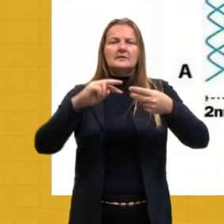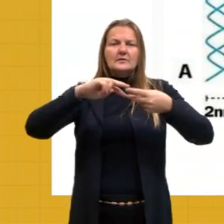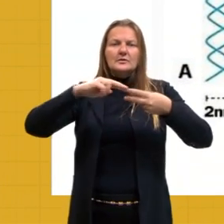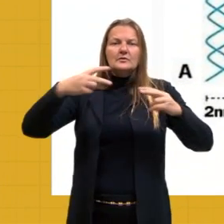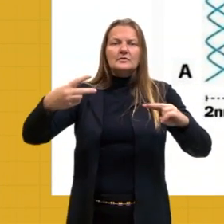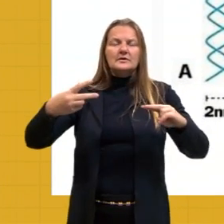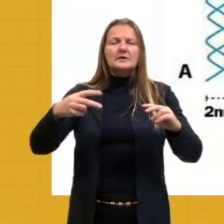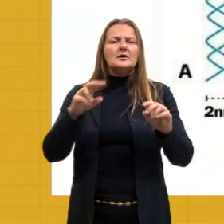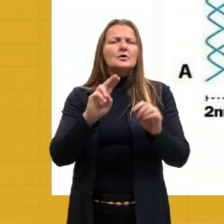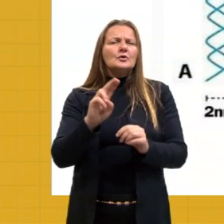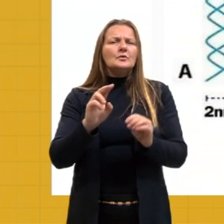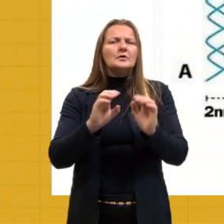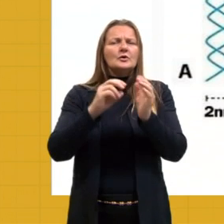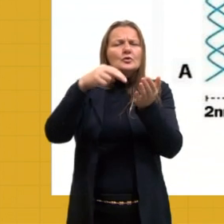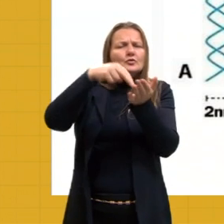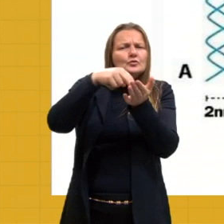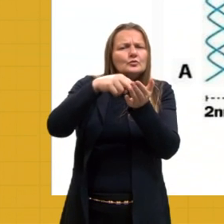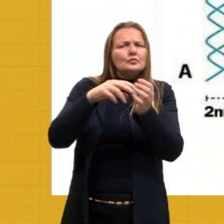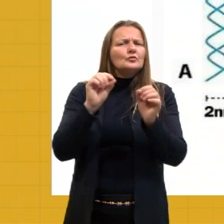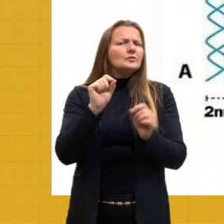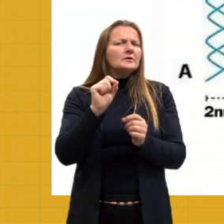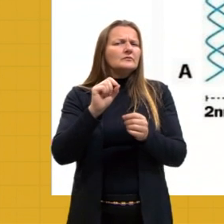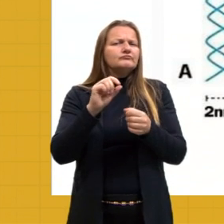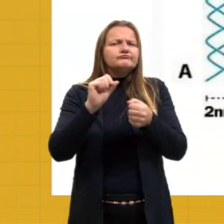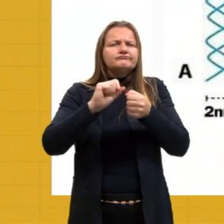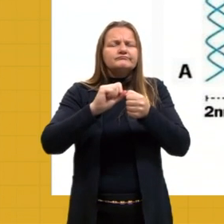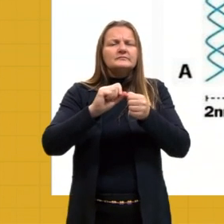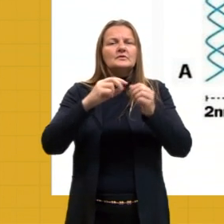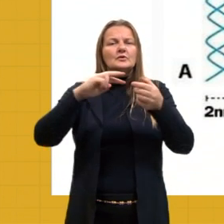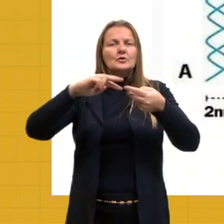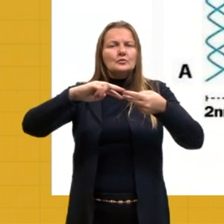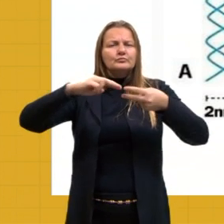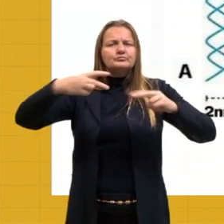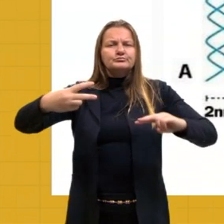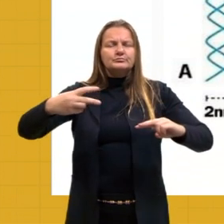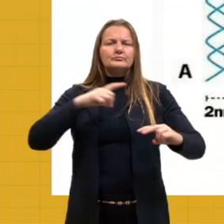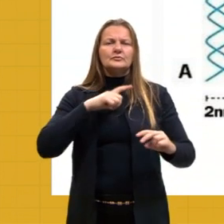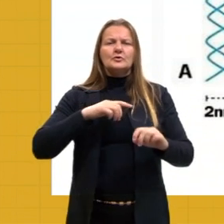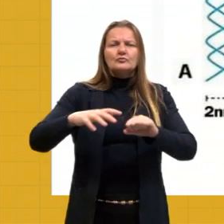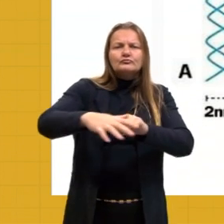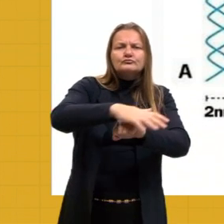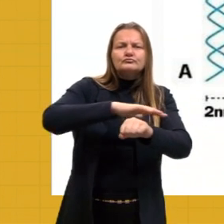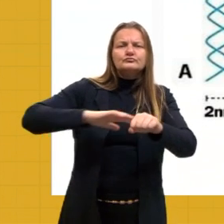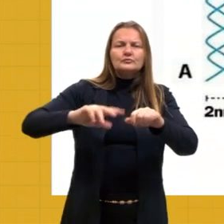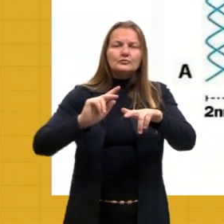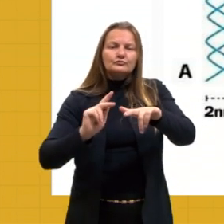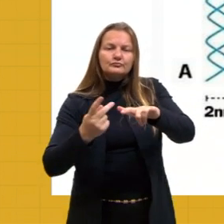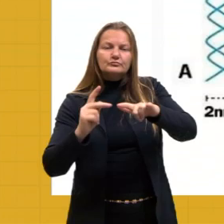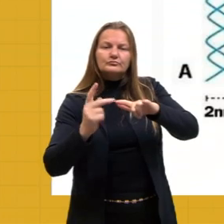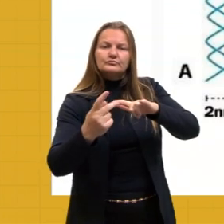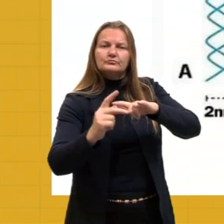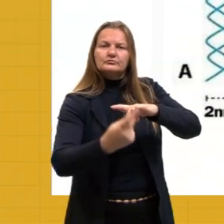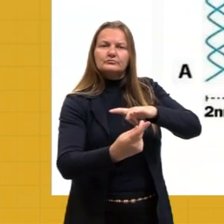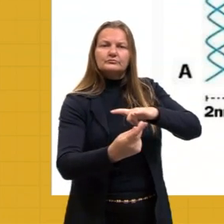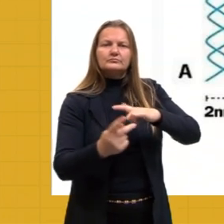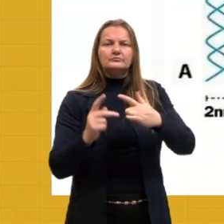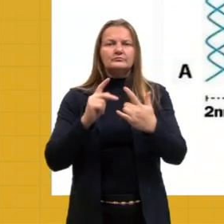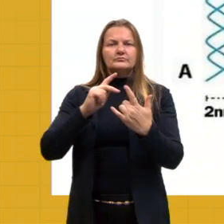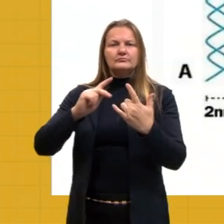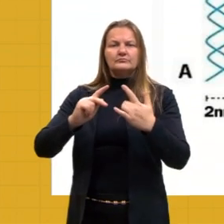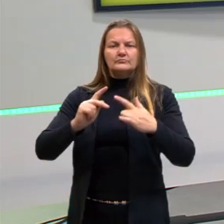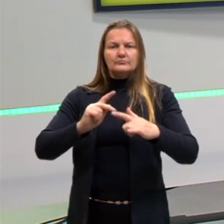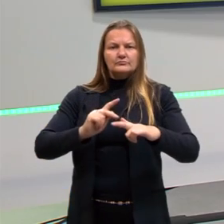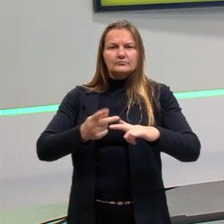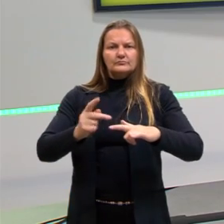Denomina-se nucleossomo a estrutura formada pelo DNA, rodeando as estonas. Agora, vou explicar para vocês aqui na imagem.